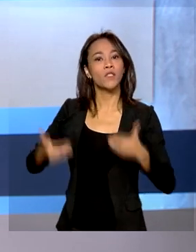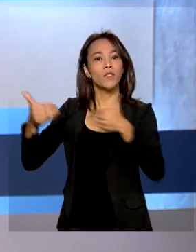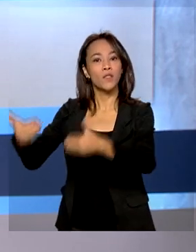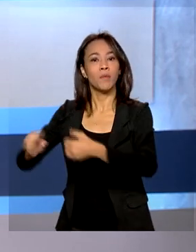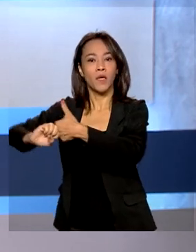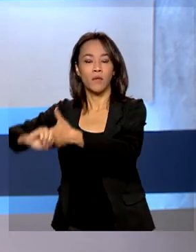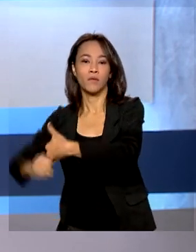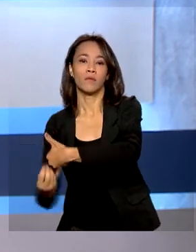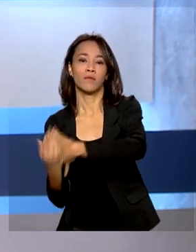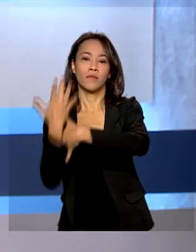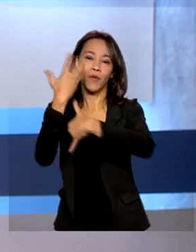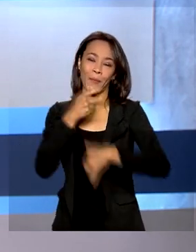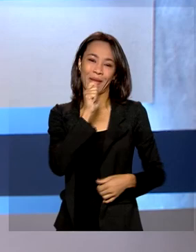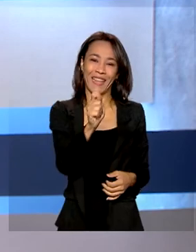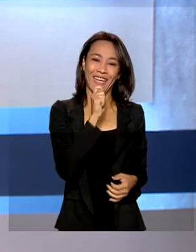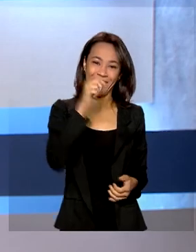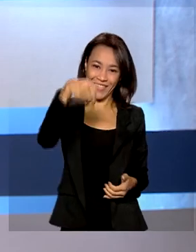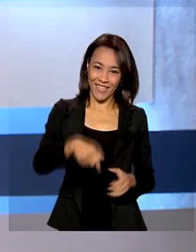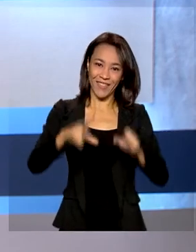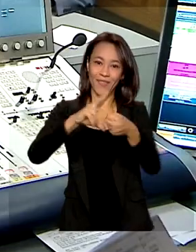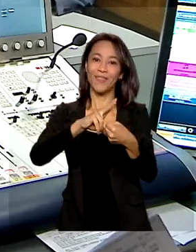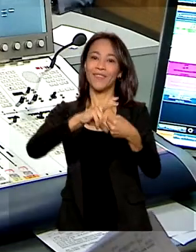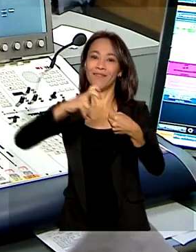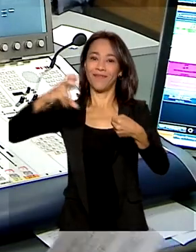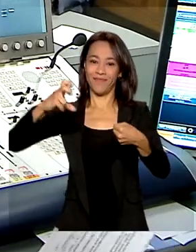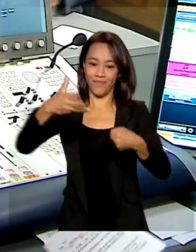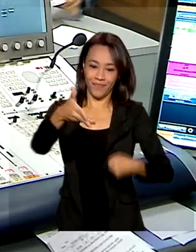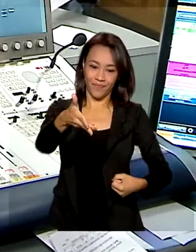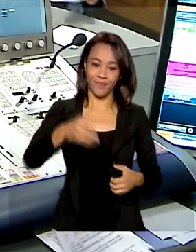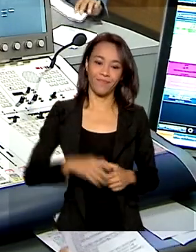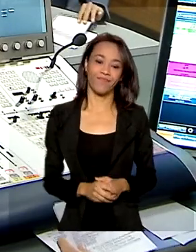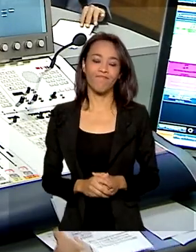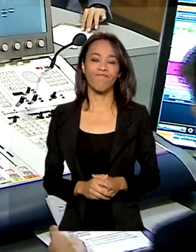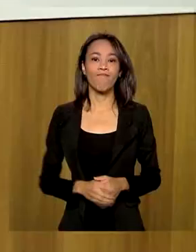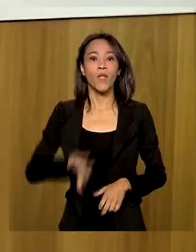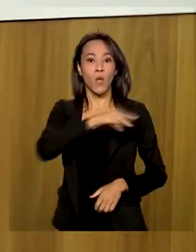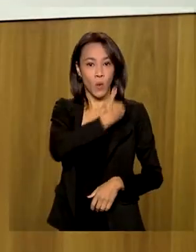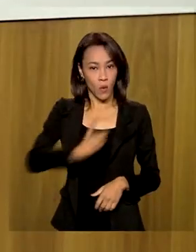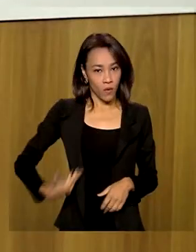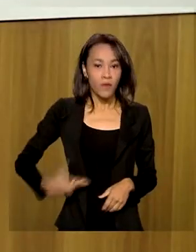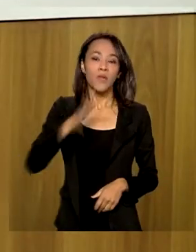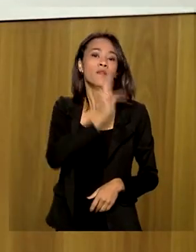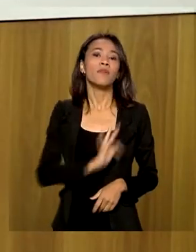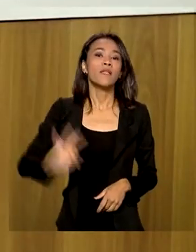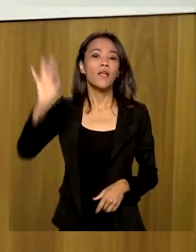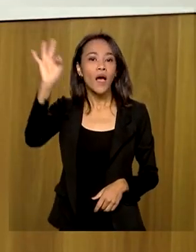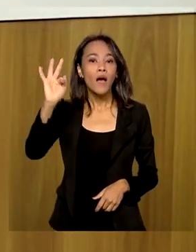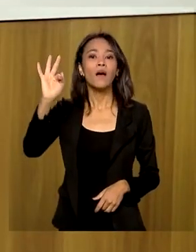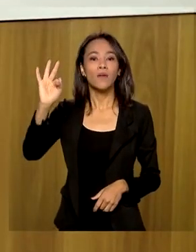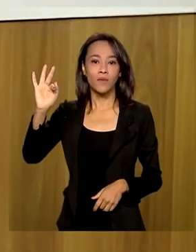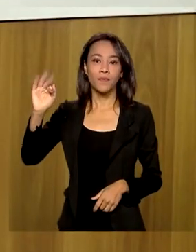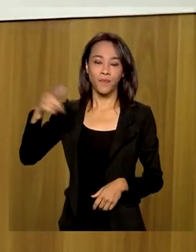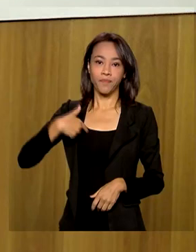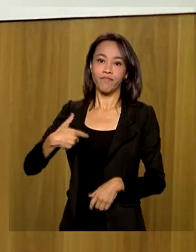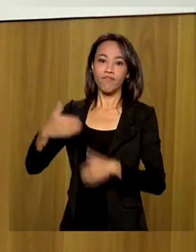entrevista ao programa A Voz do Brasil. O governo federal, comando o presidente Jair Bolsonaro,